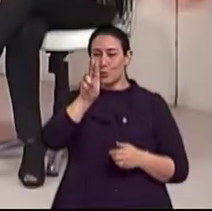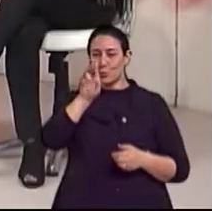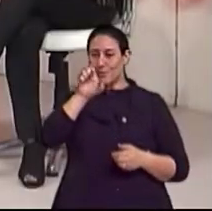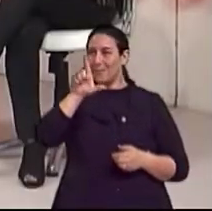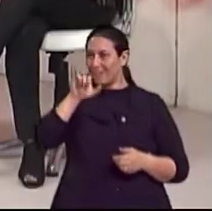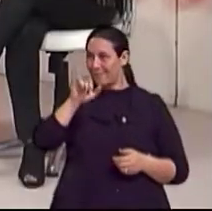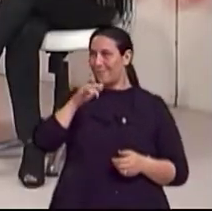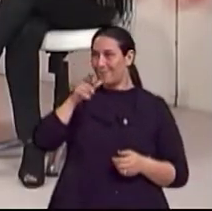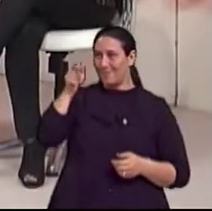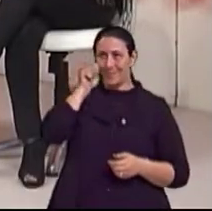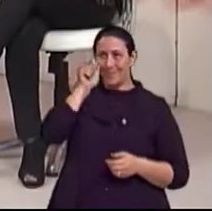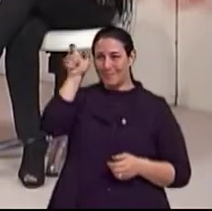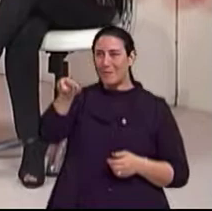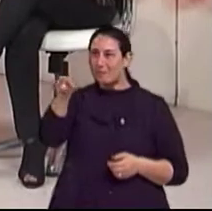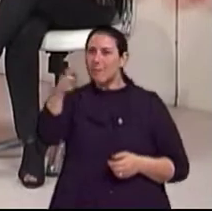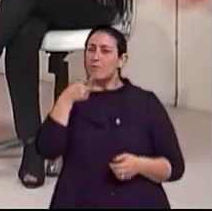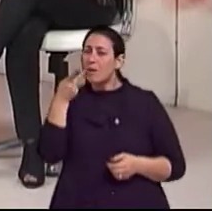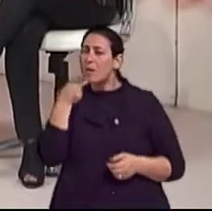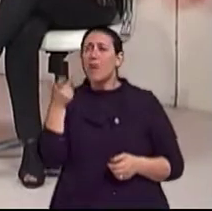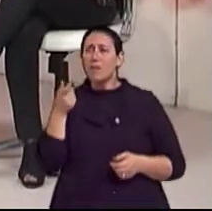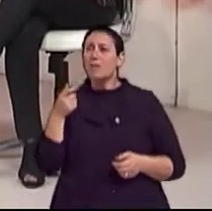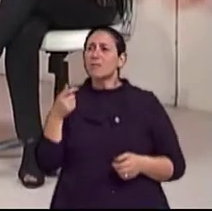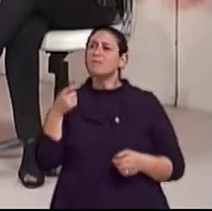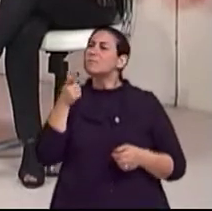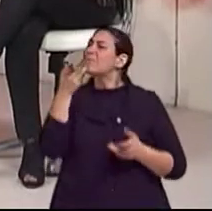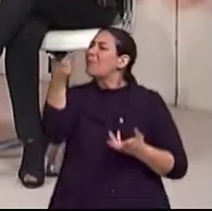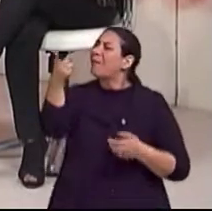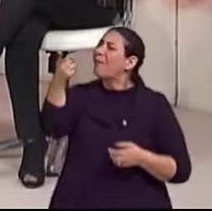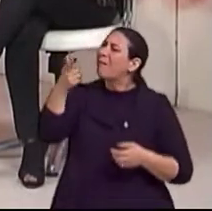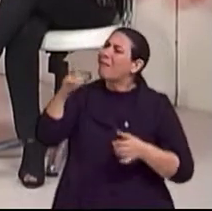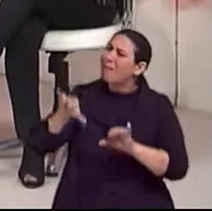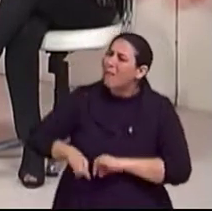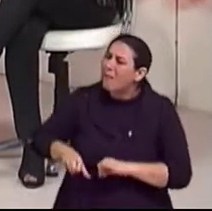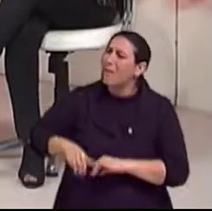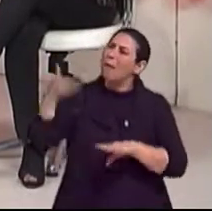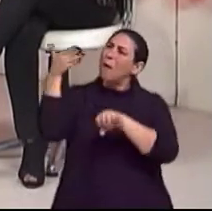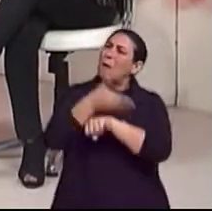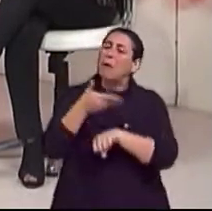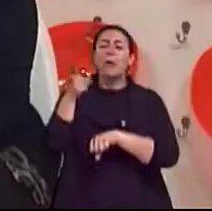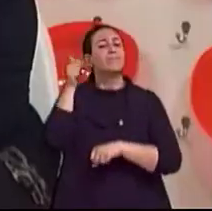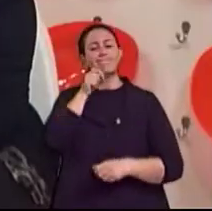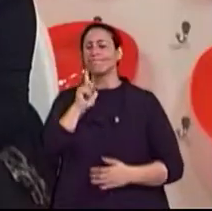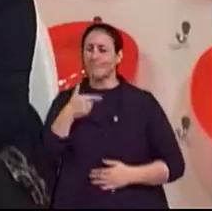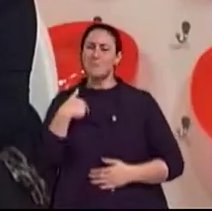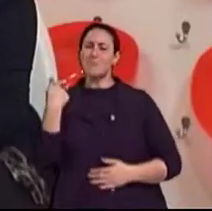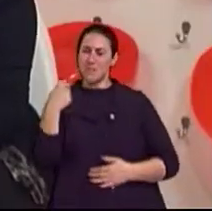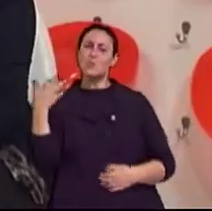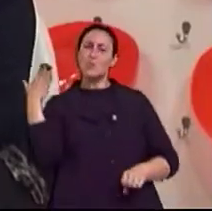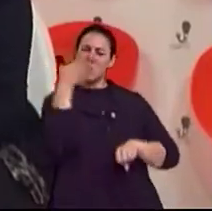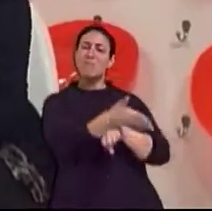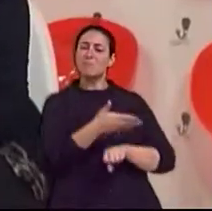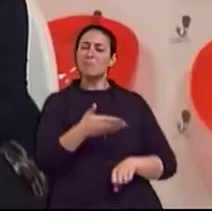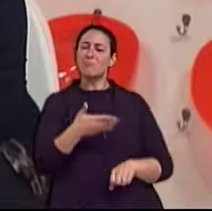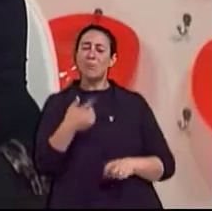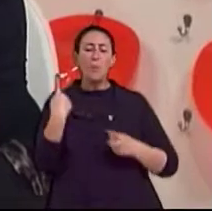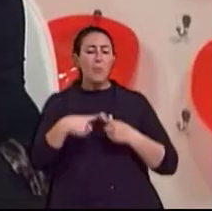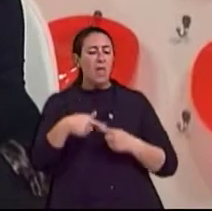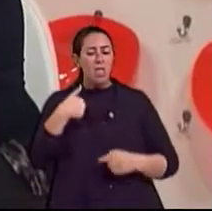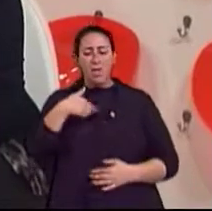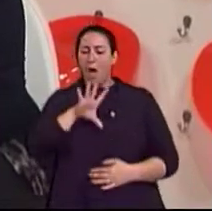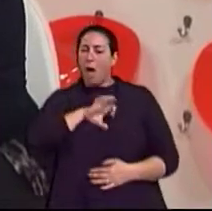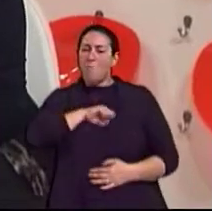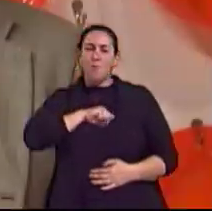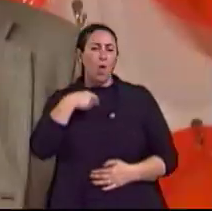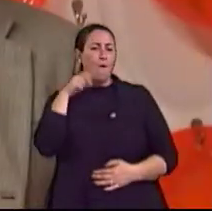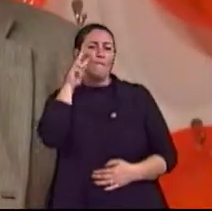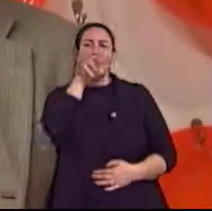assim, eu tenho que vir. Me dizem, ah, mas tu está sacrificando a tua vida. Não, mas eu tenho que ir. Porque é o meu amor. Eu vou